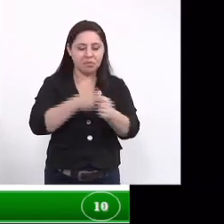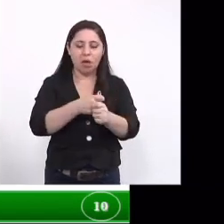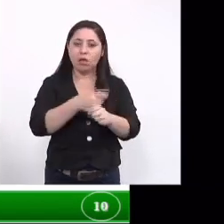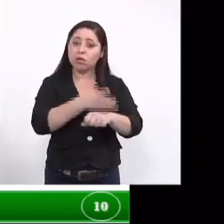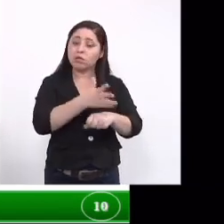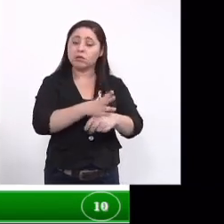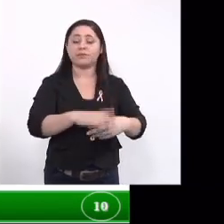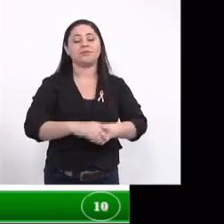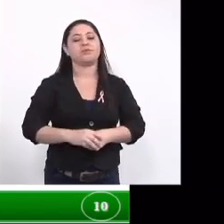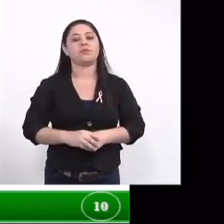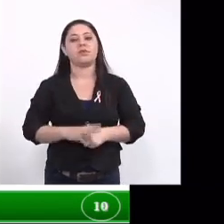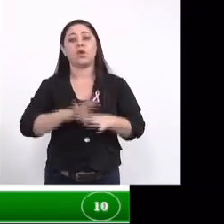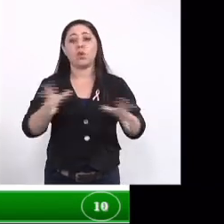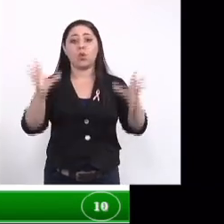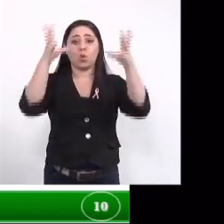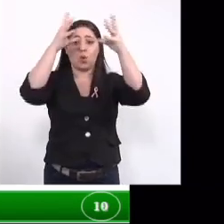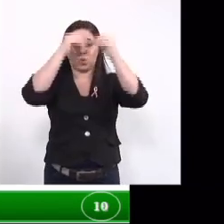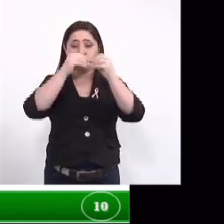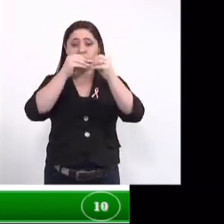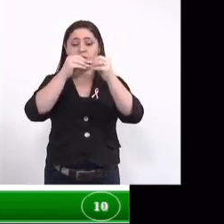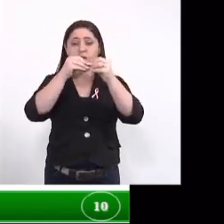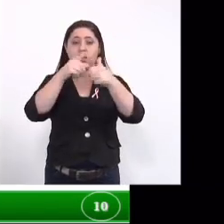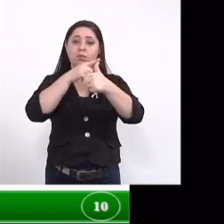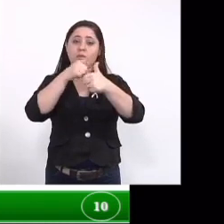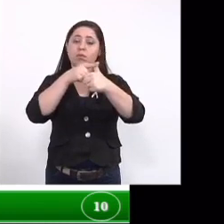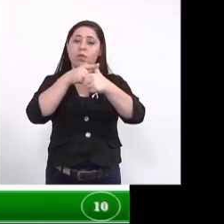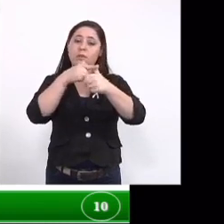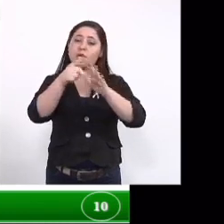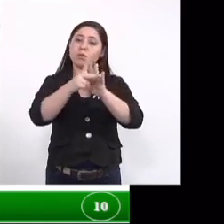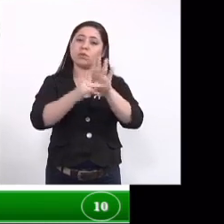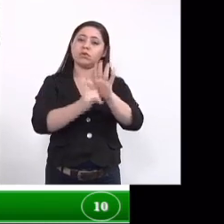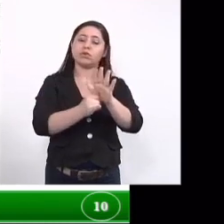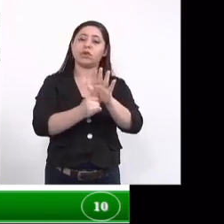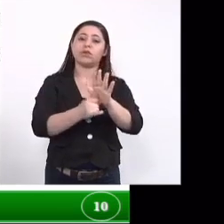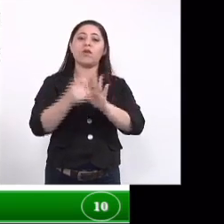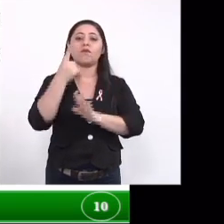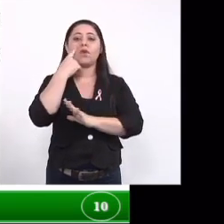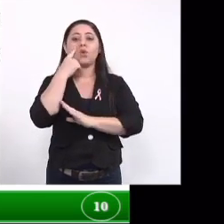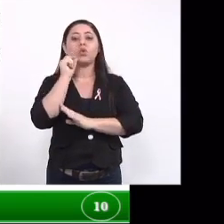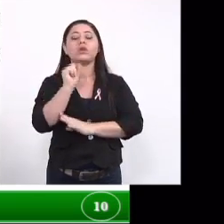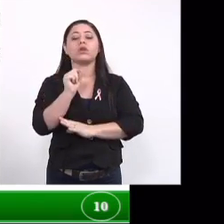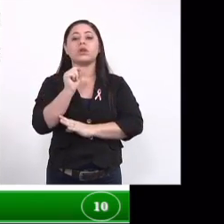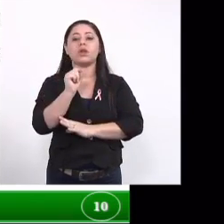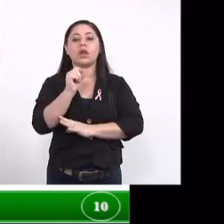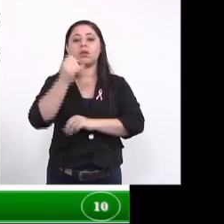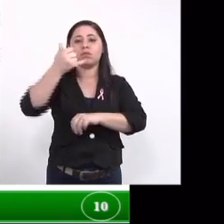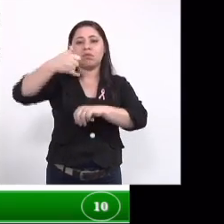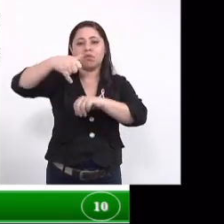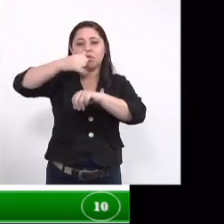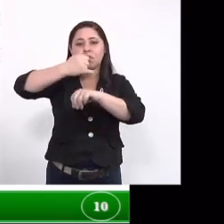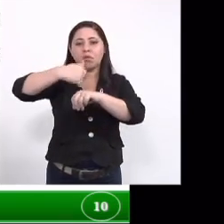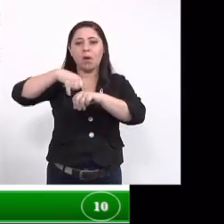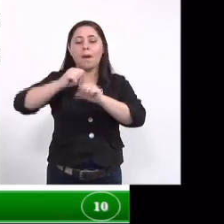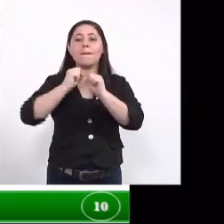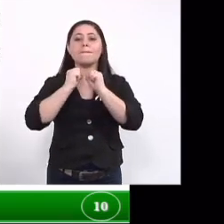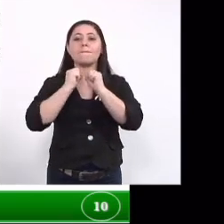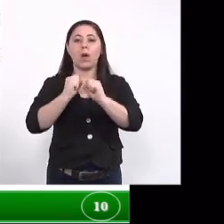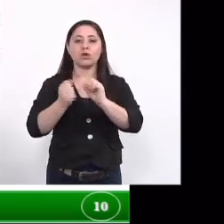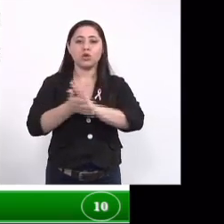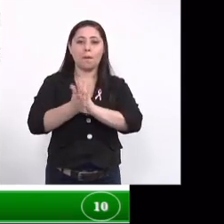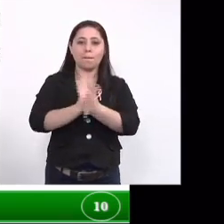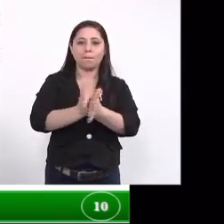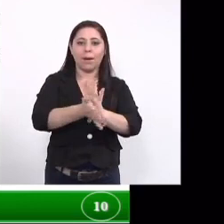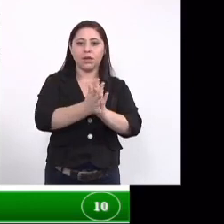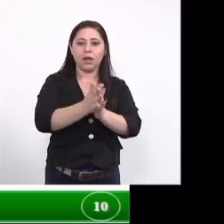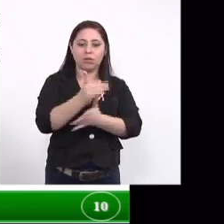como conclusão desse primeiro desse primeiro etapa do projeto nós verificamos que a emulsão tem atividade larvicida para o mosquito